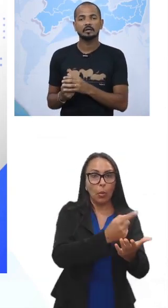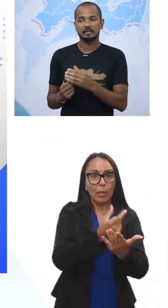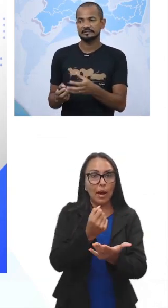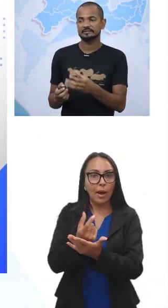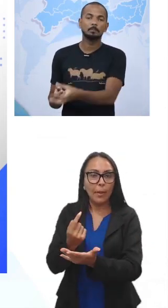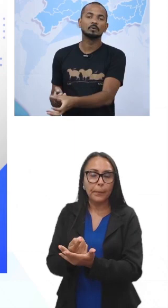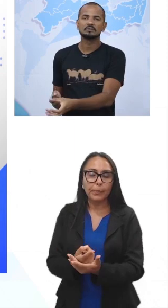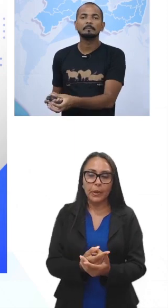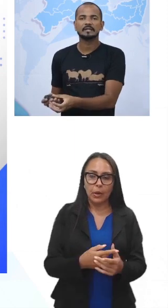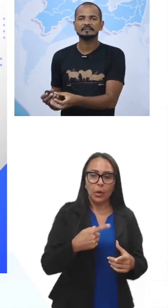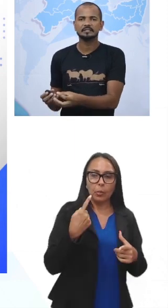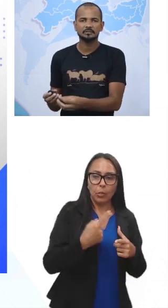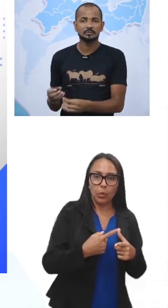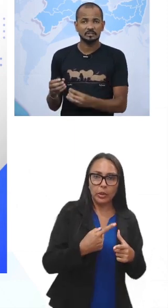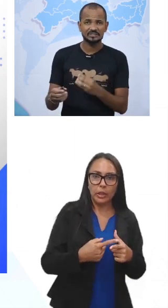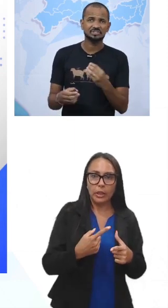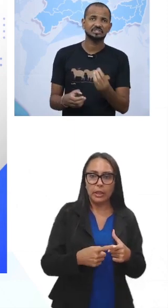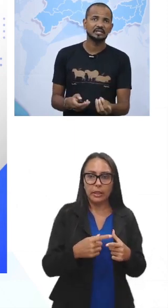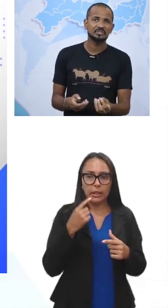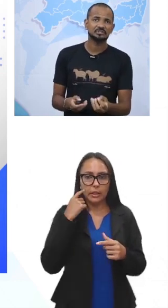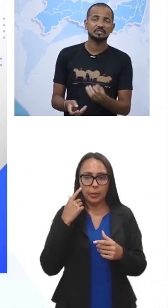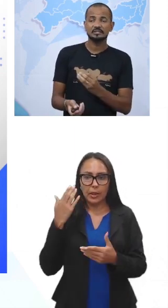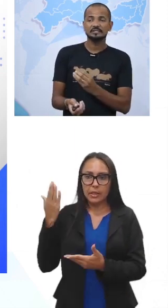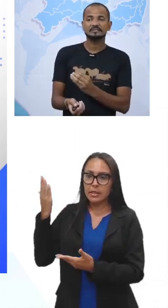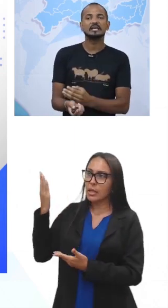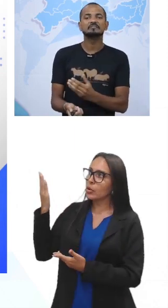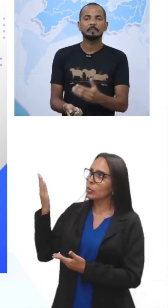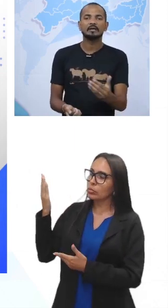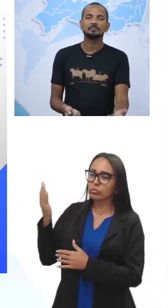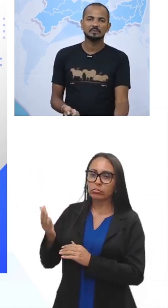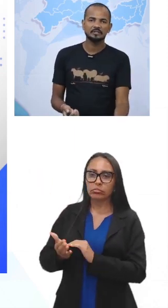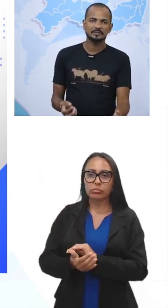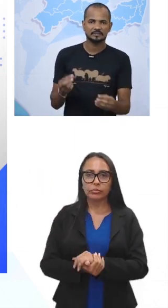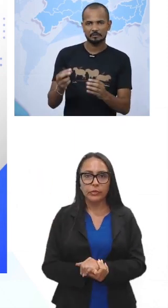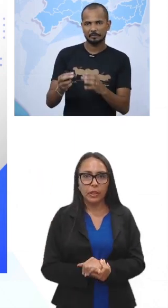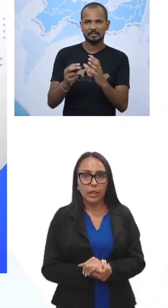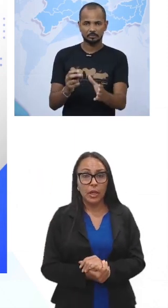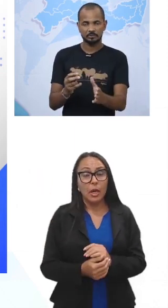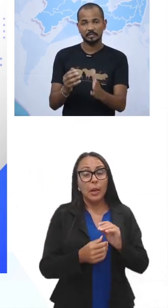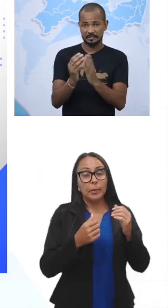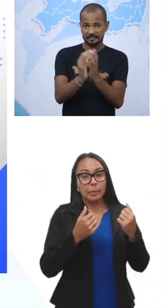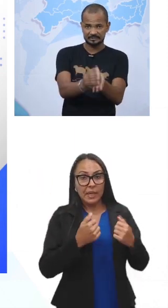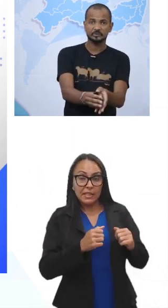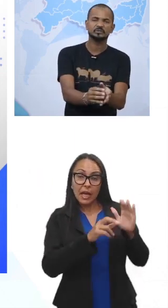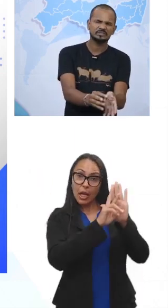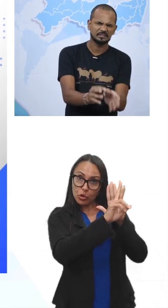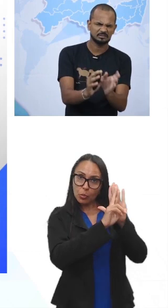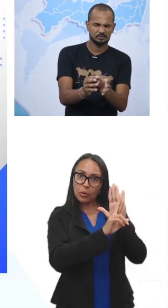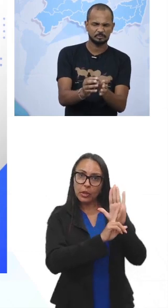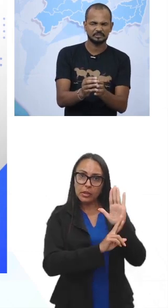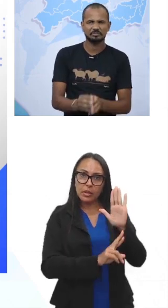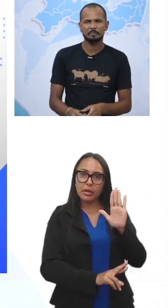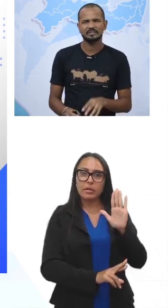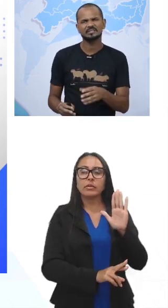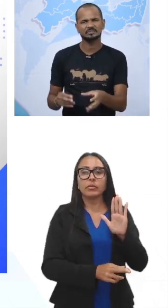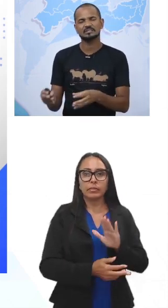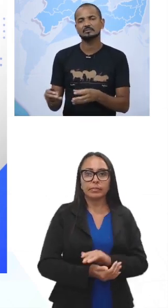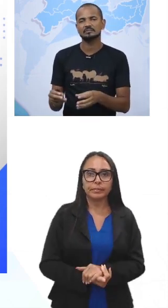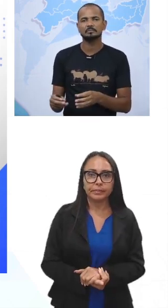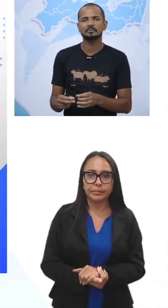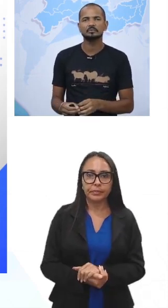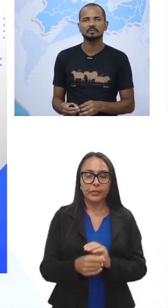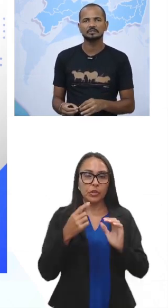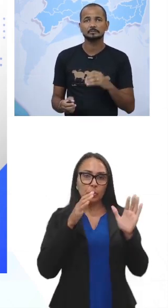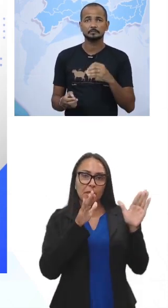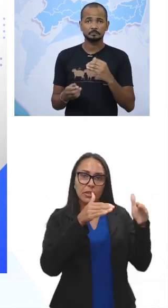porque esse cupom não está aparecendo, então, esses testes, servem para responder isso, servem para responder, em relação ao seu site, especificamente, a rede social